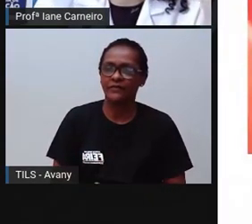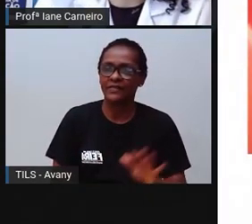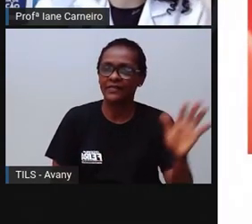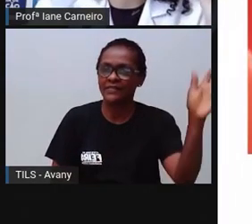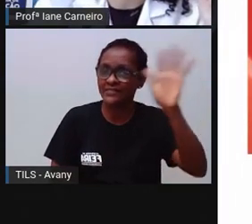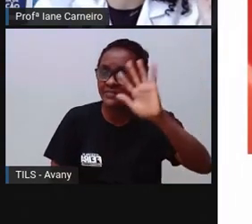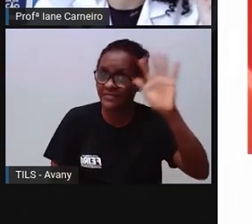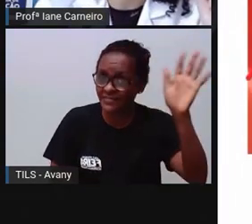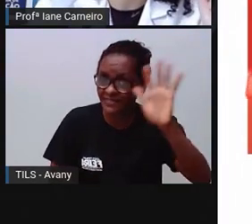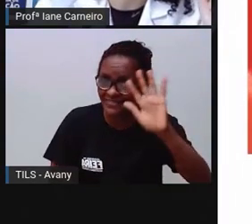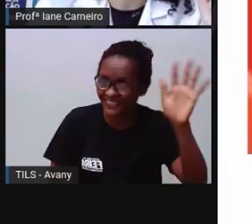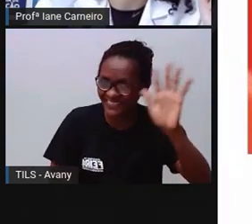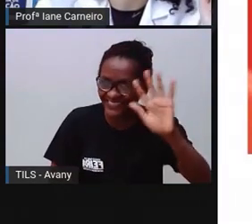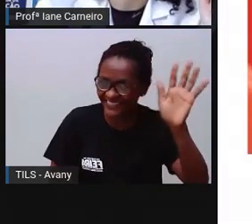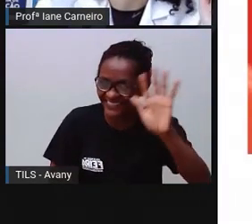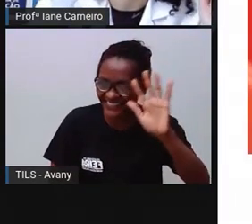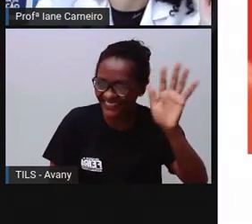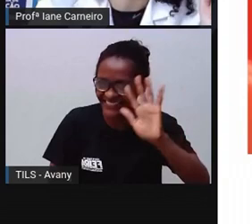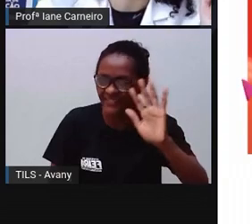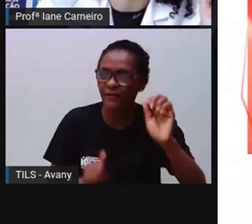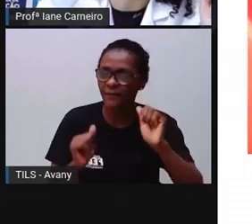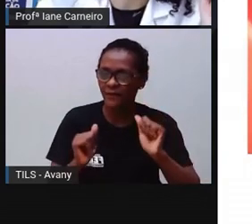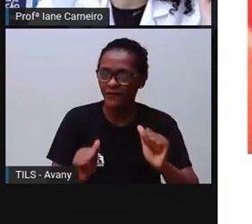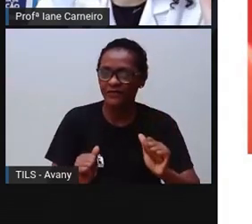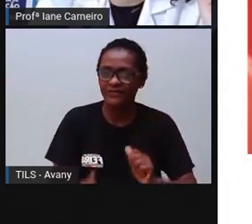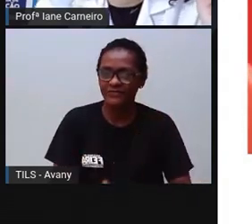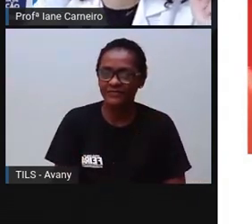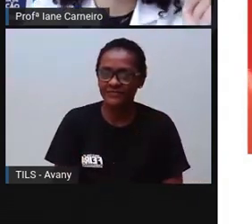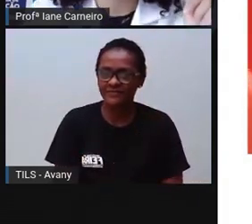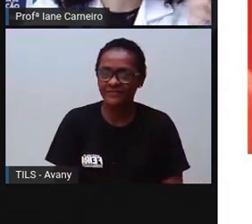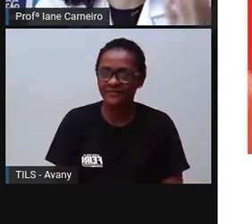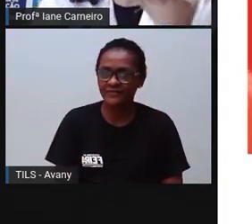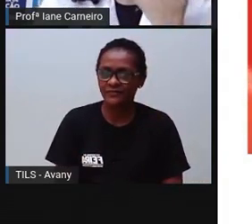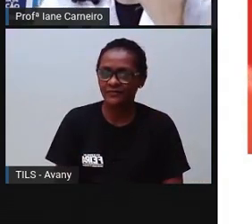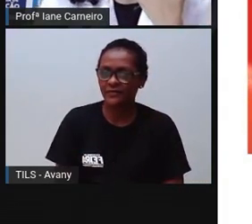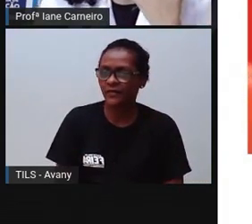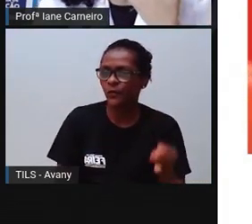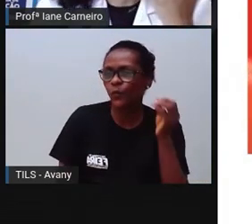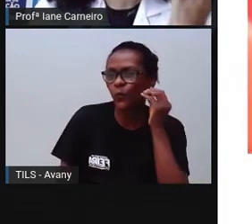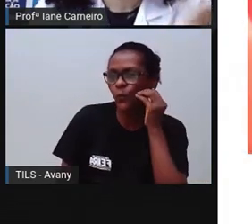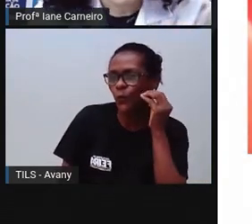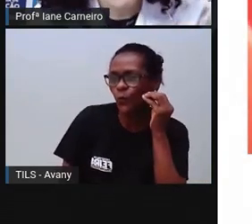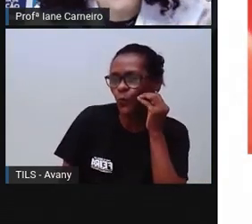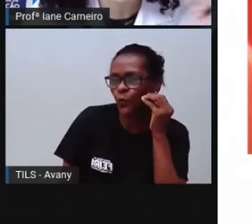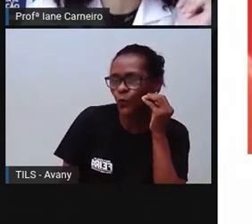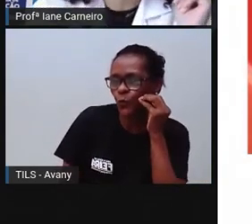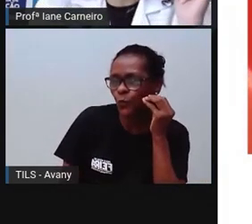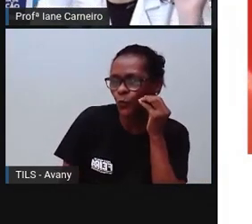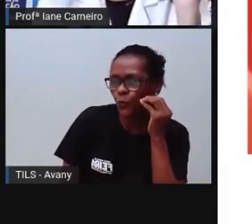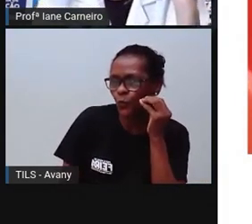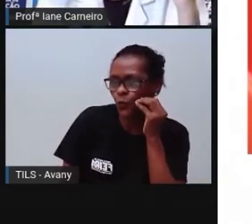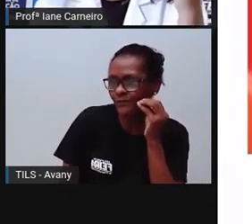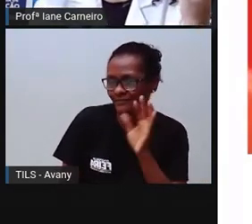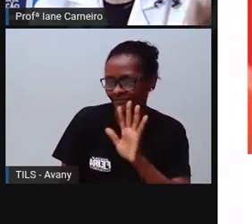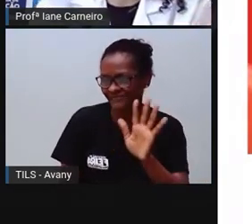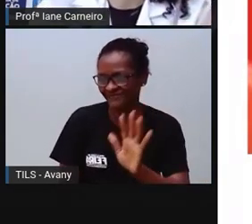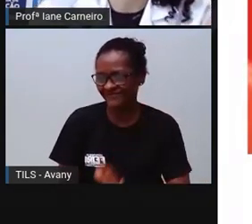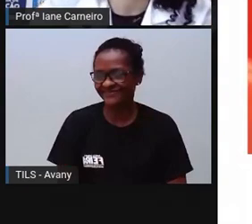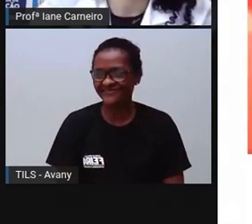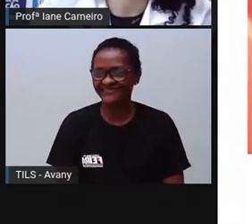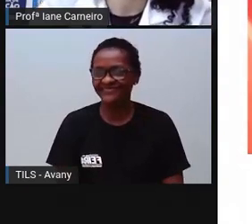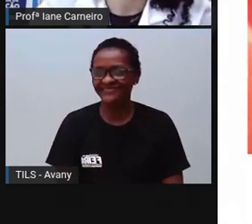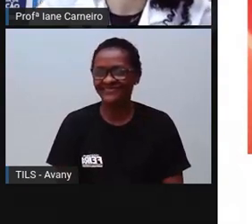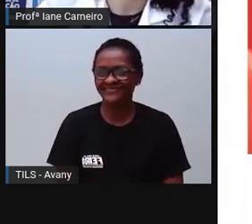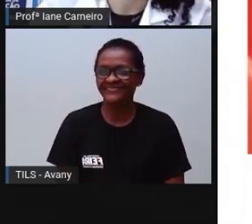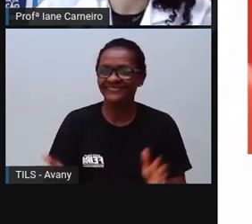dar tchau. Aprova essa menininha aqui dando tchau, ó. Pode dar tchau. E a gente também pode dar beijinhos. E é isso que